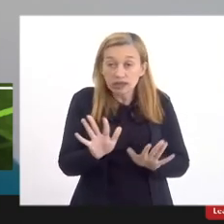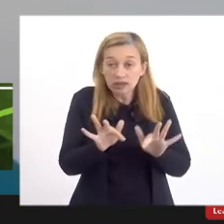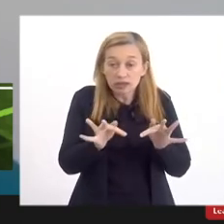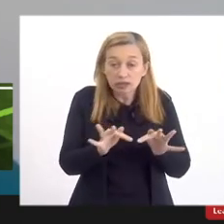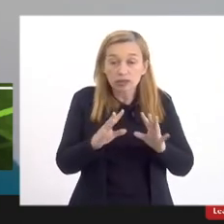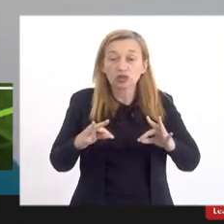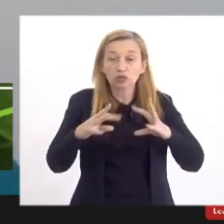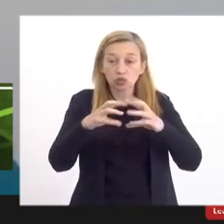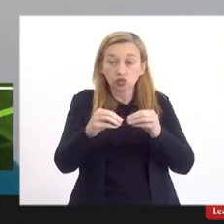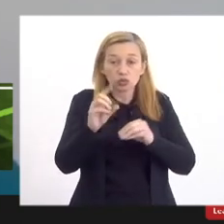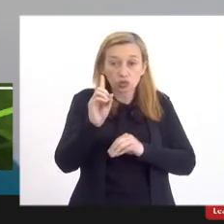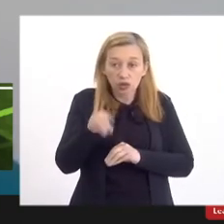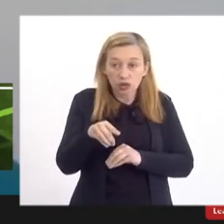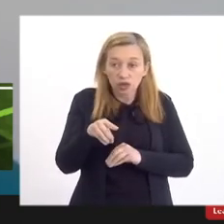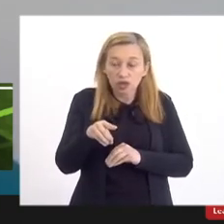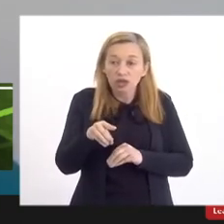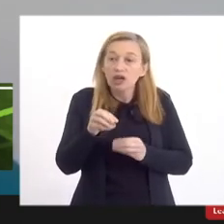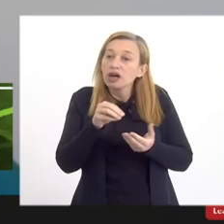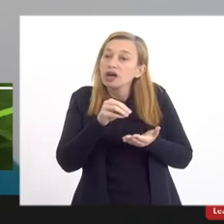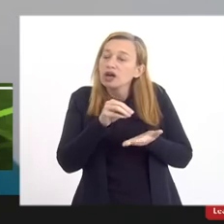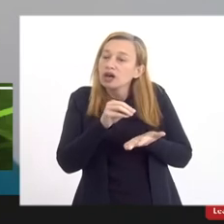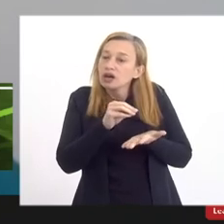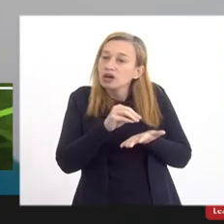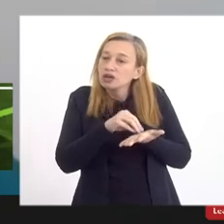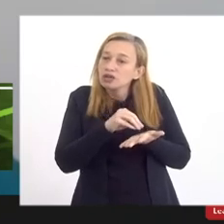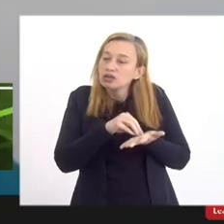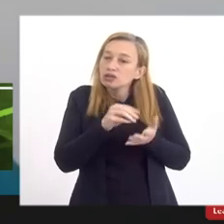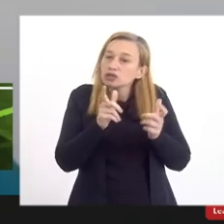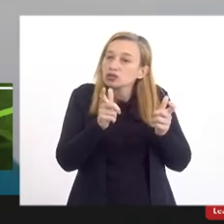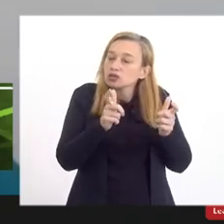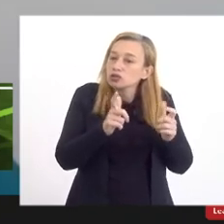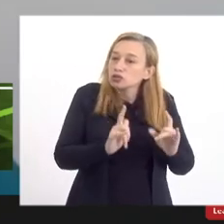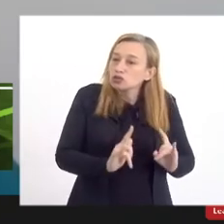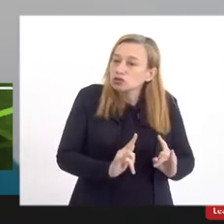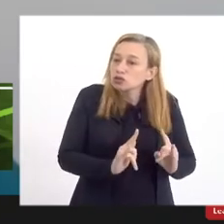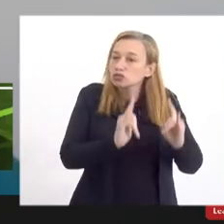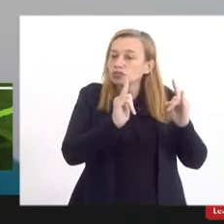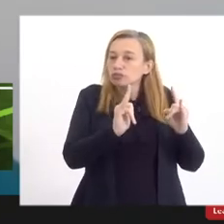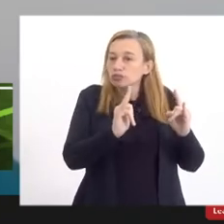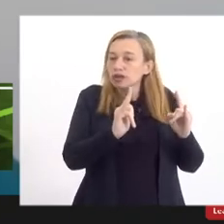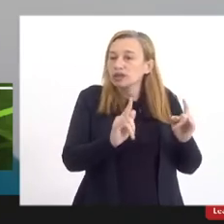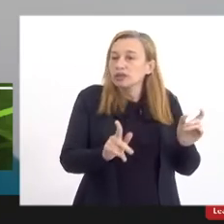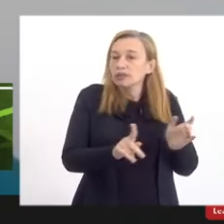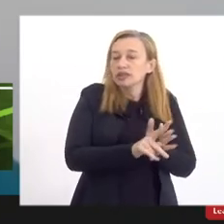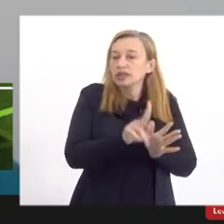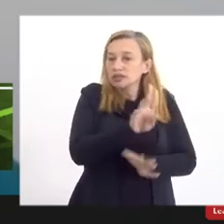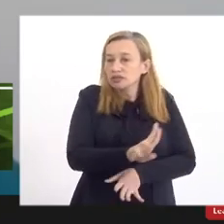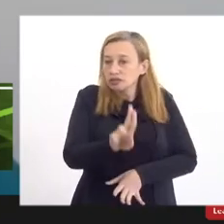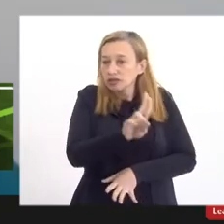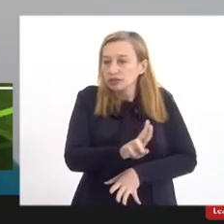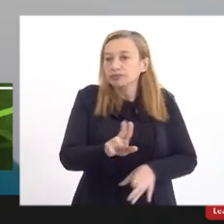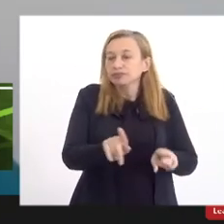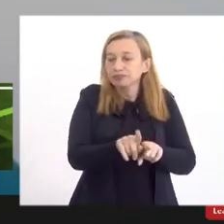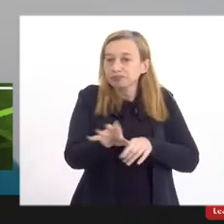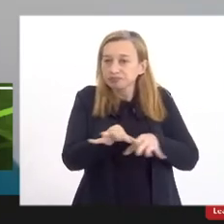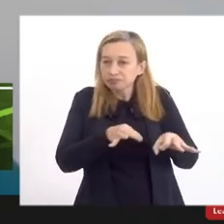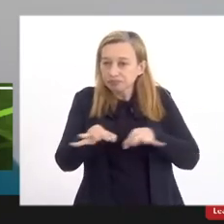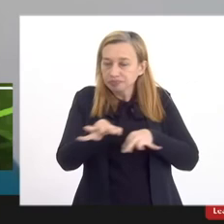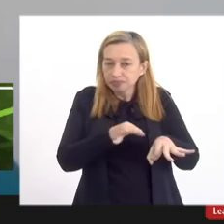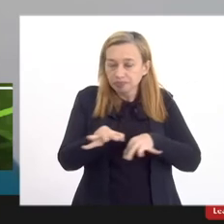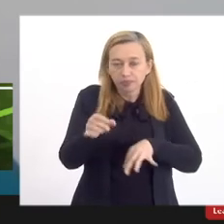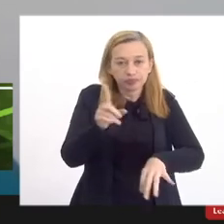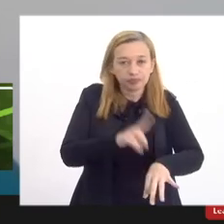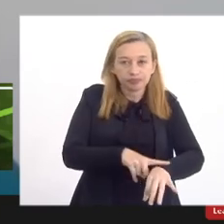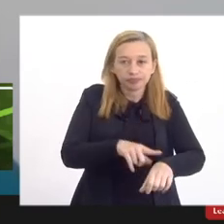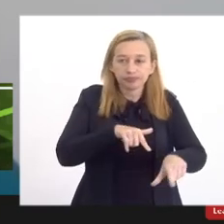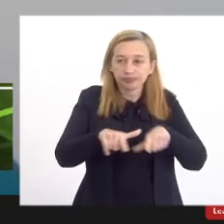para isso foram a ausência de um campus universitário e a falta de plano de carreira para